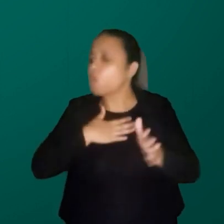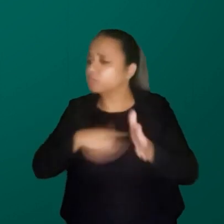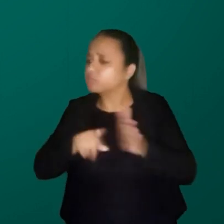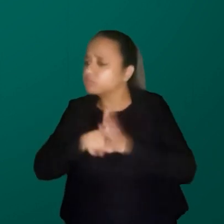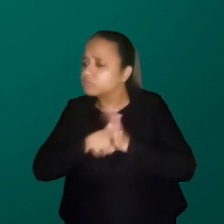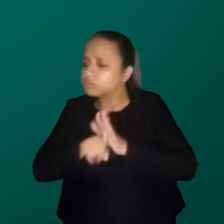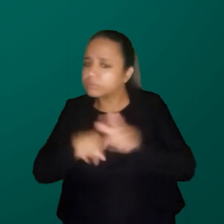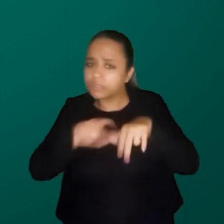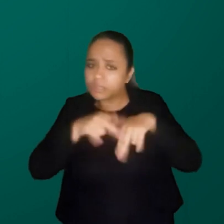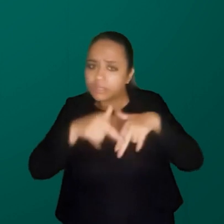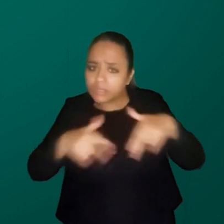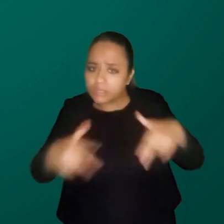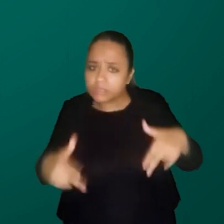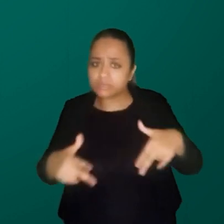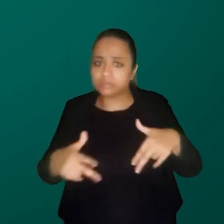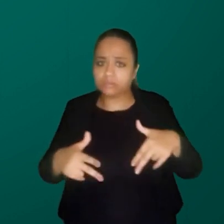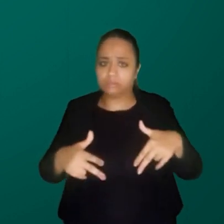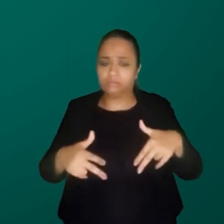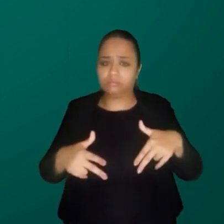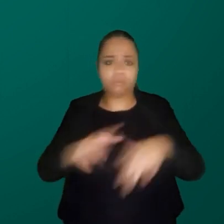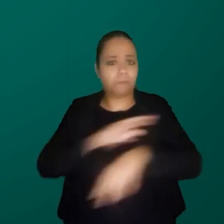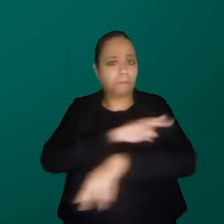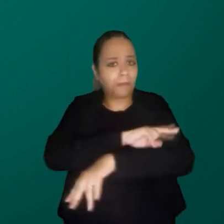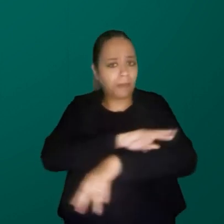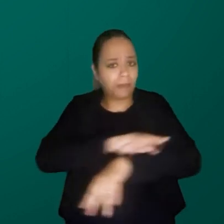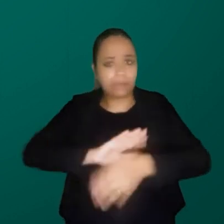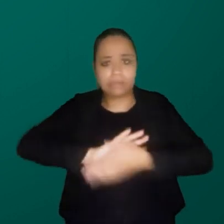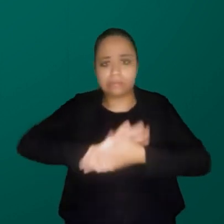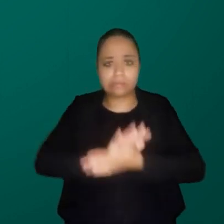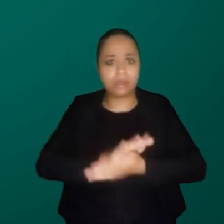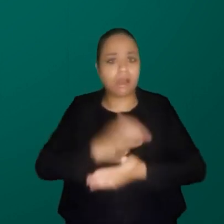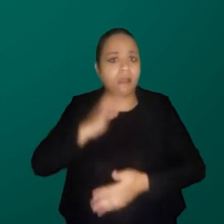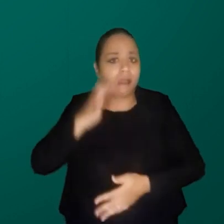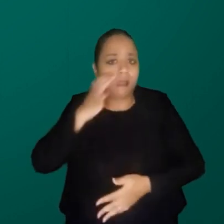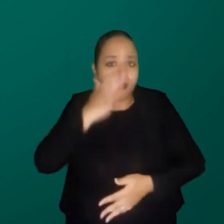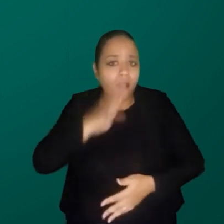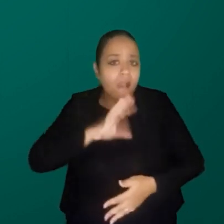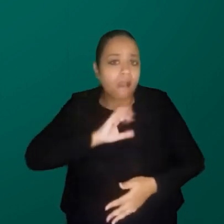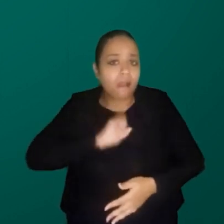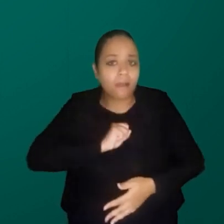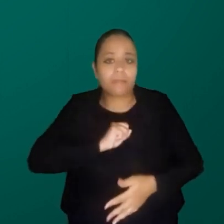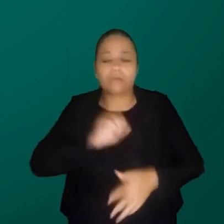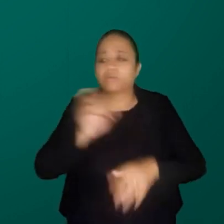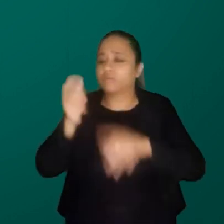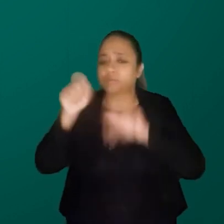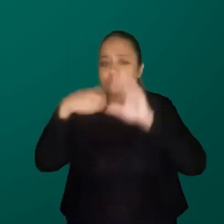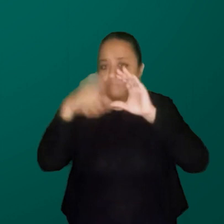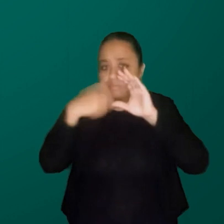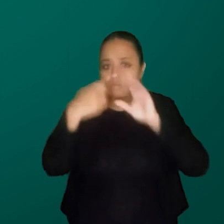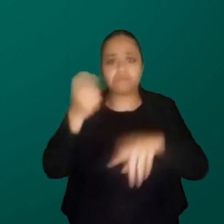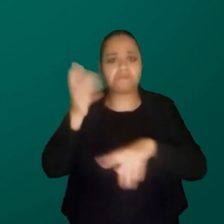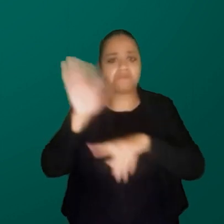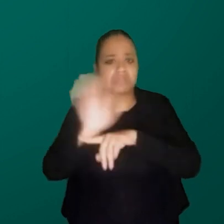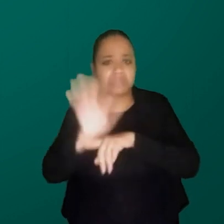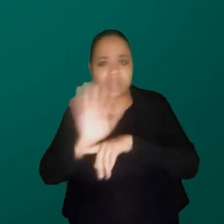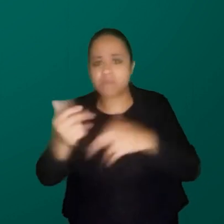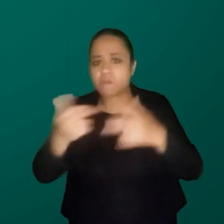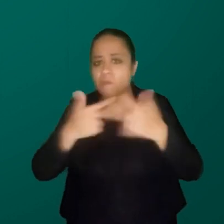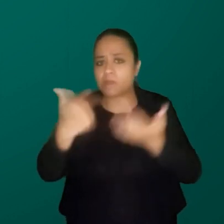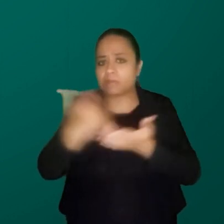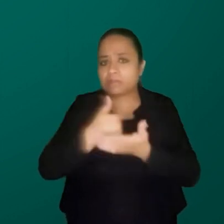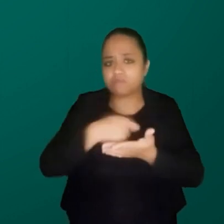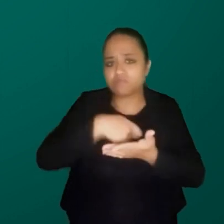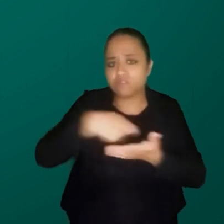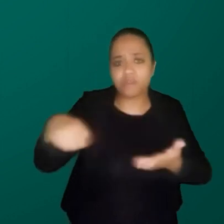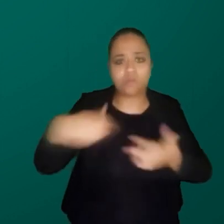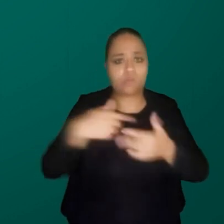educação das relações antirraciais. Estou completamente apaixonada e estou fazendo vídeo, estou fazendo cinema, estou fazendo livro, vou mostrar para vocês daqui a pouco.